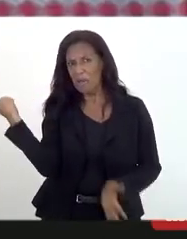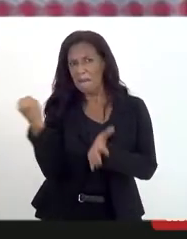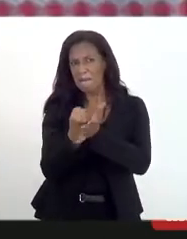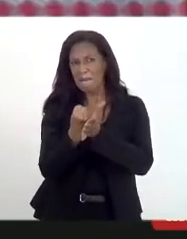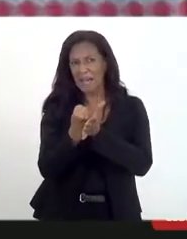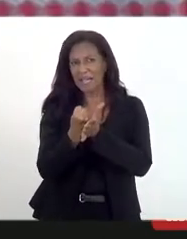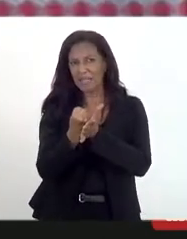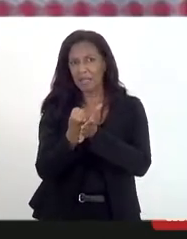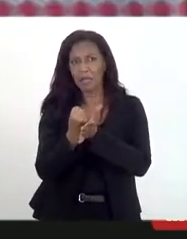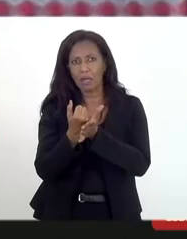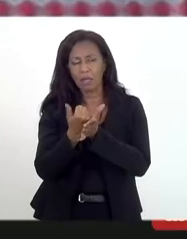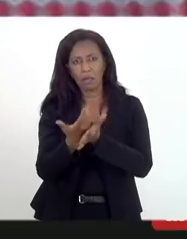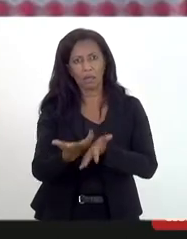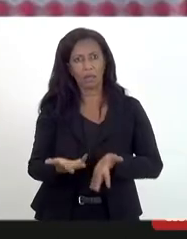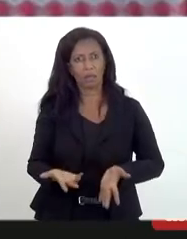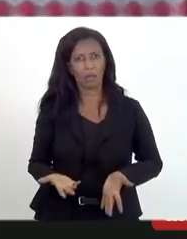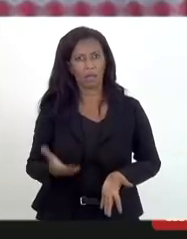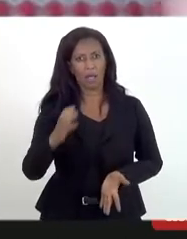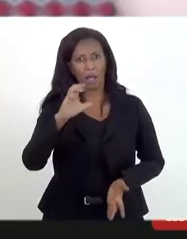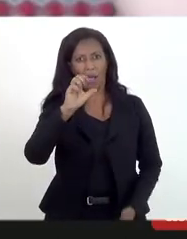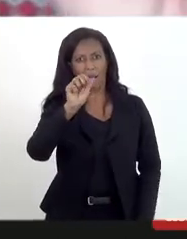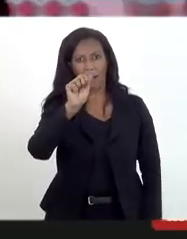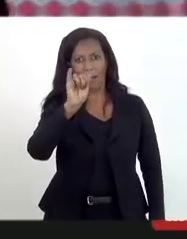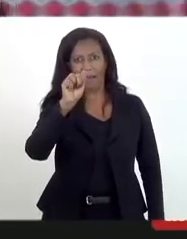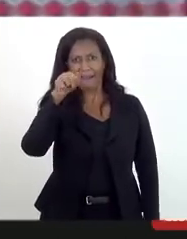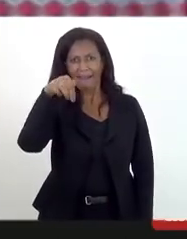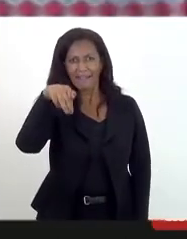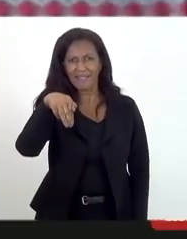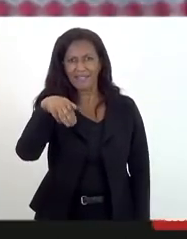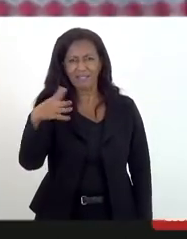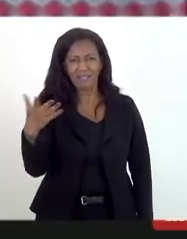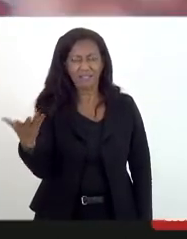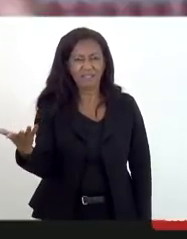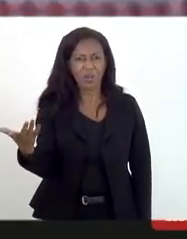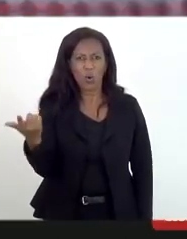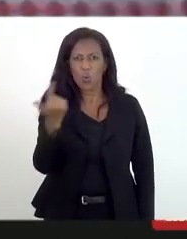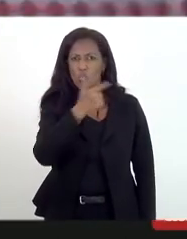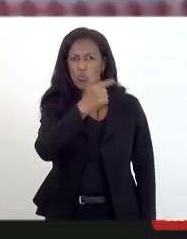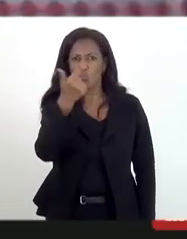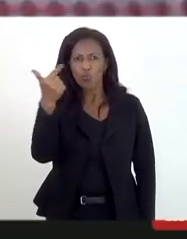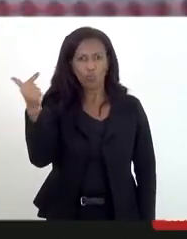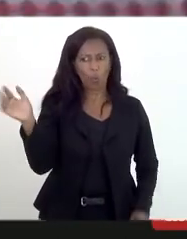Caim não houve nenhuma nenhuma